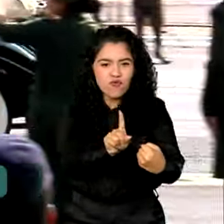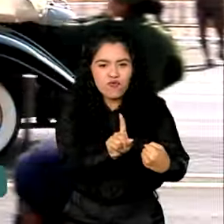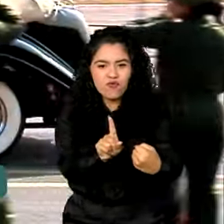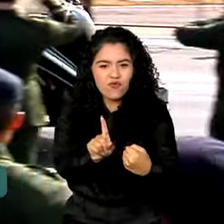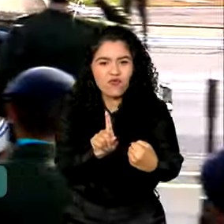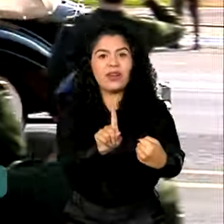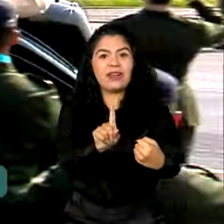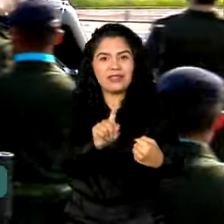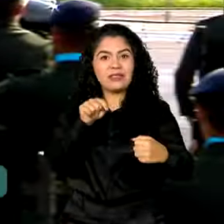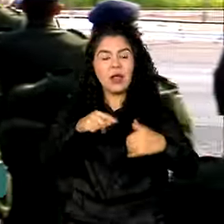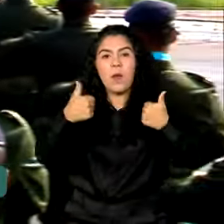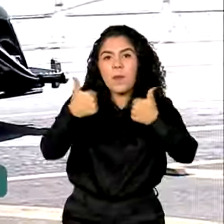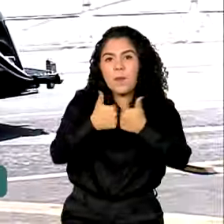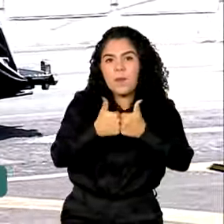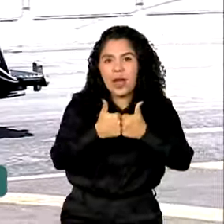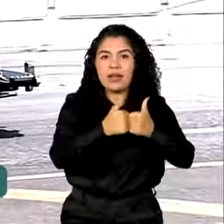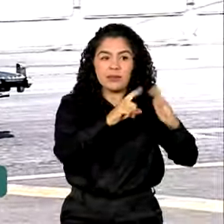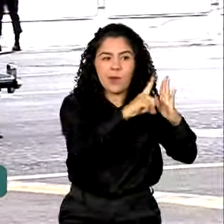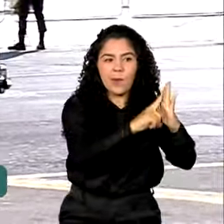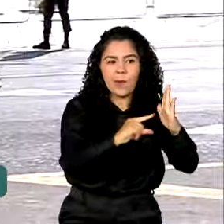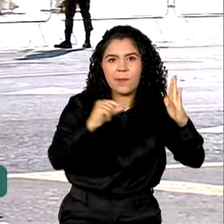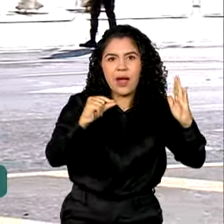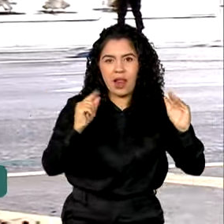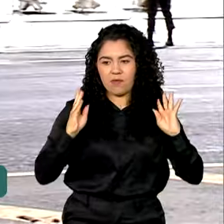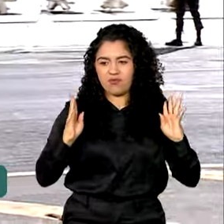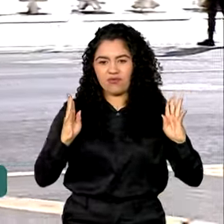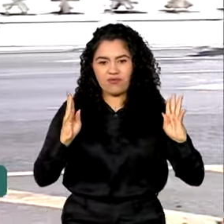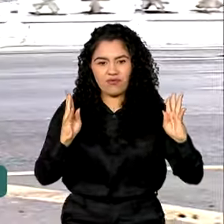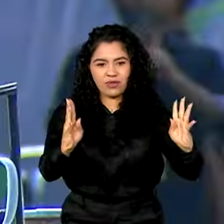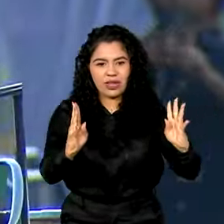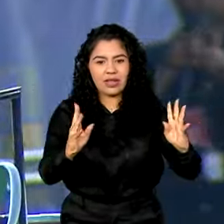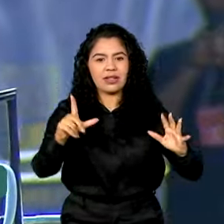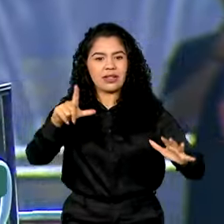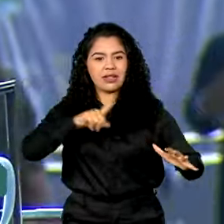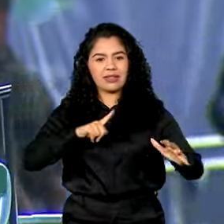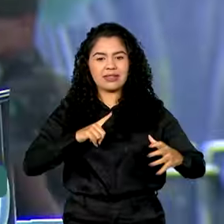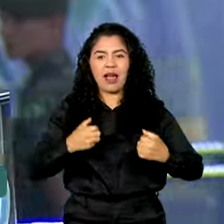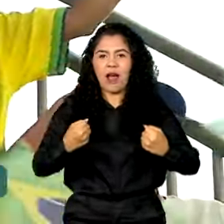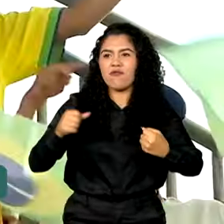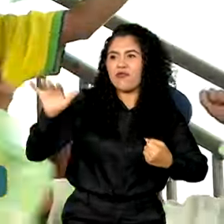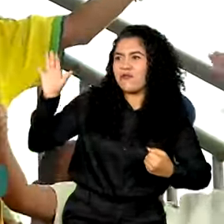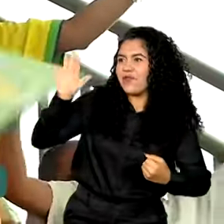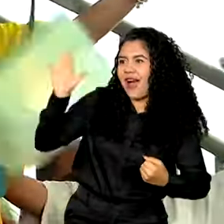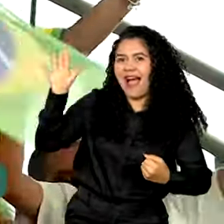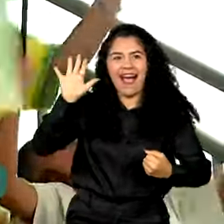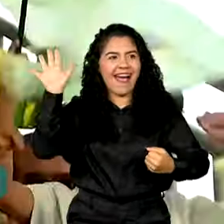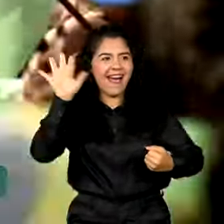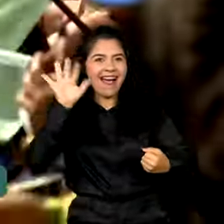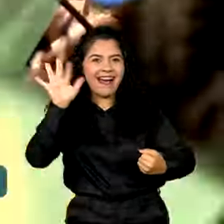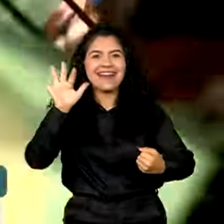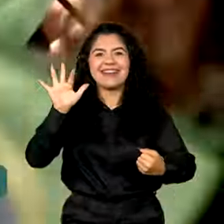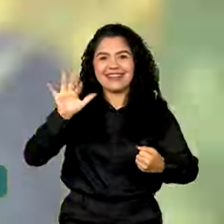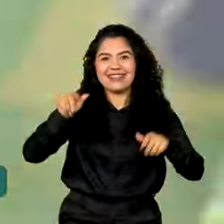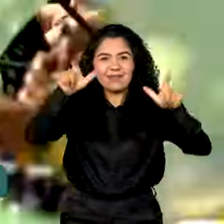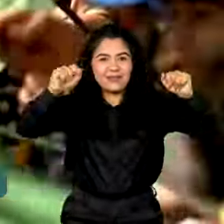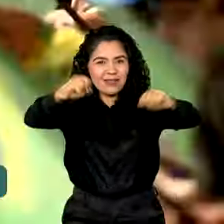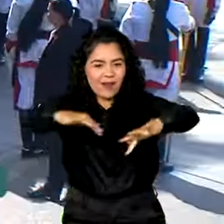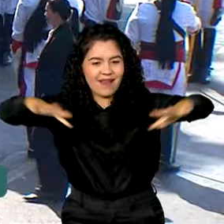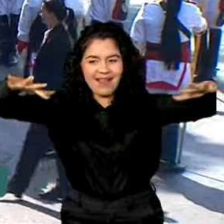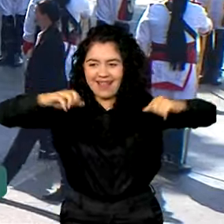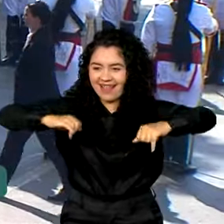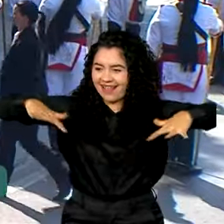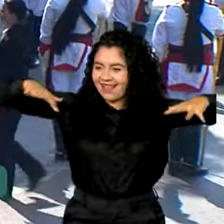próximo ao Palácio do Planalto. Em pé, Lula desfilou em carro aberto e acenou para o público presente nas arquibancadas.